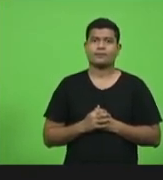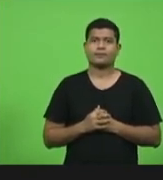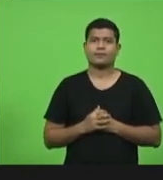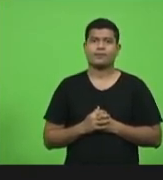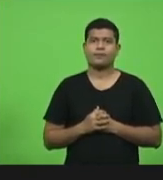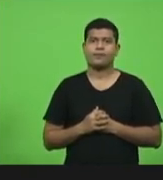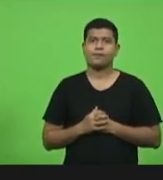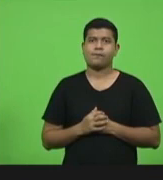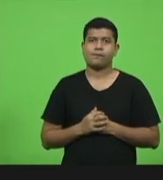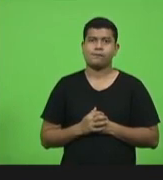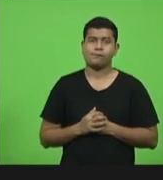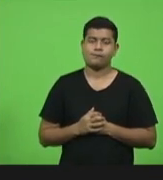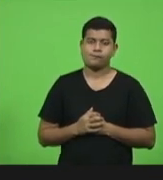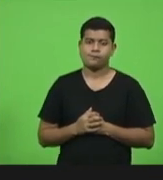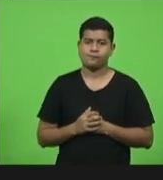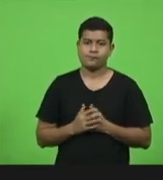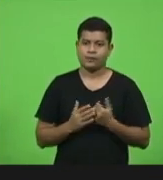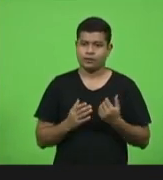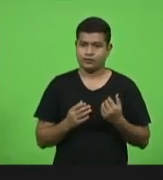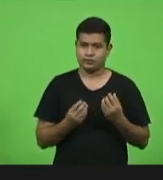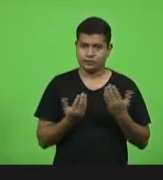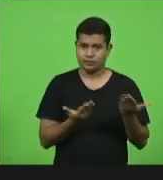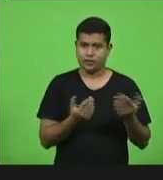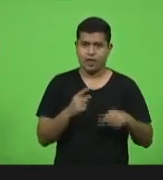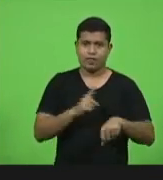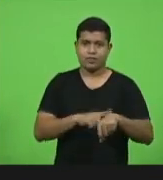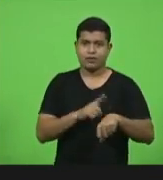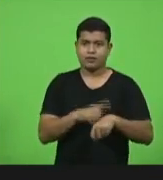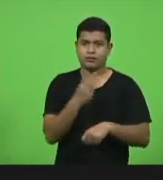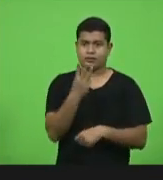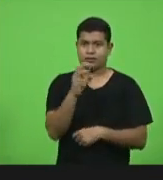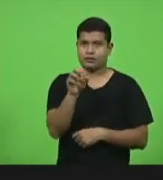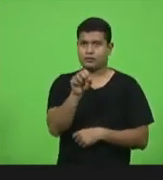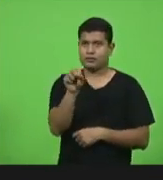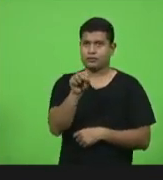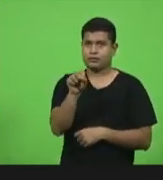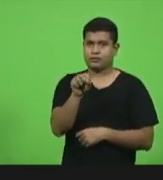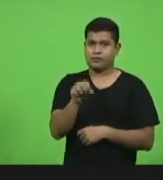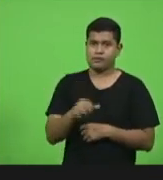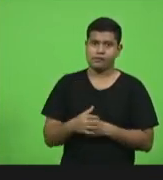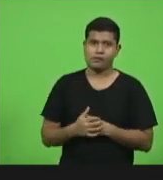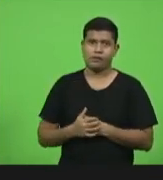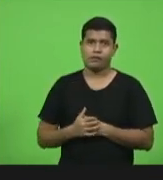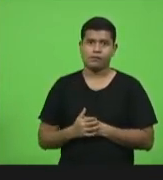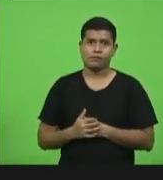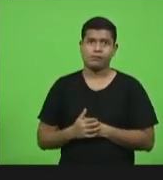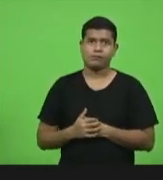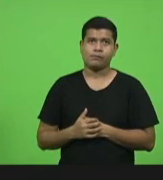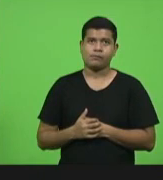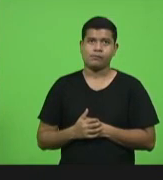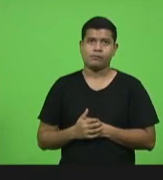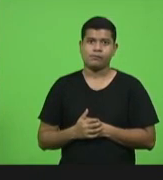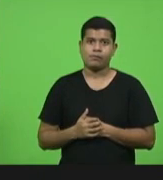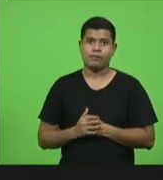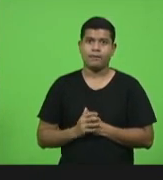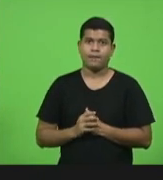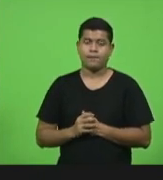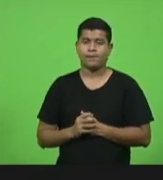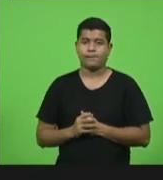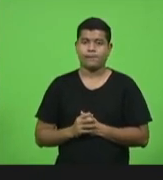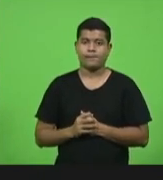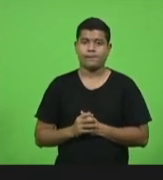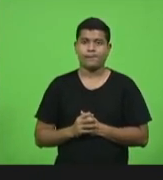foi dado 30 segundos para a deputada Ada. Presidente, só... Eu só quero corrigir uma frase aqui, que eu acho que é importante, um termo.